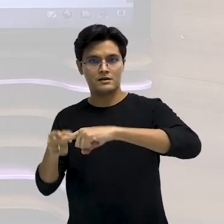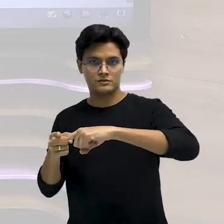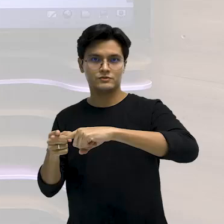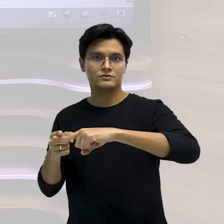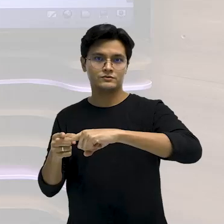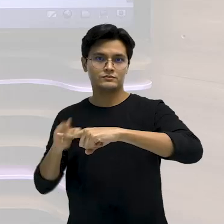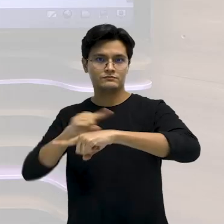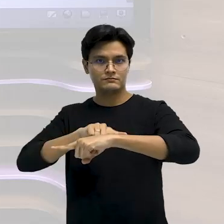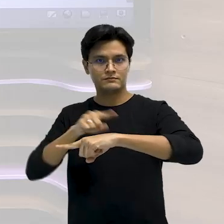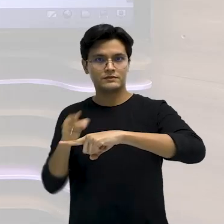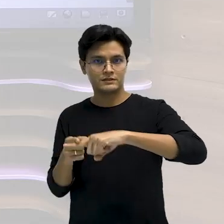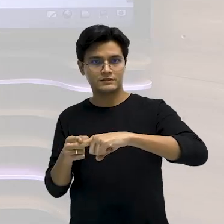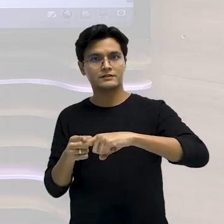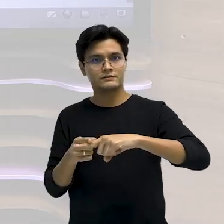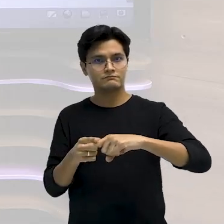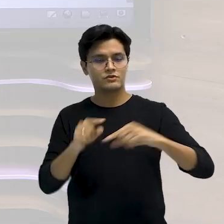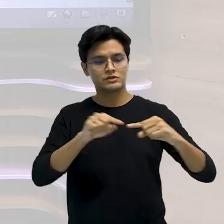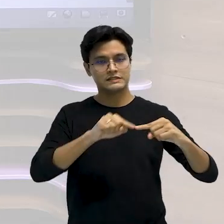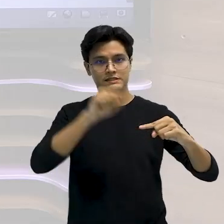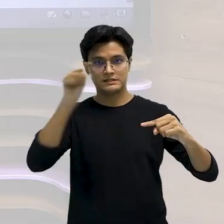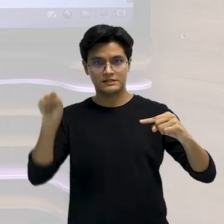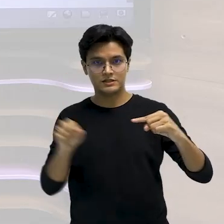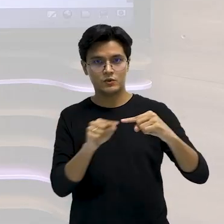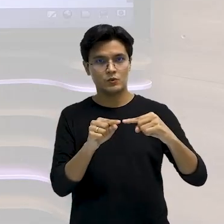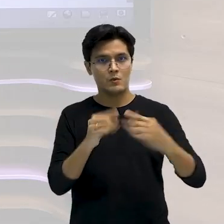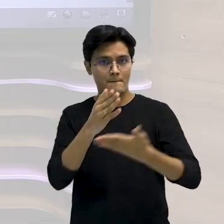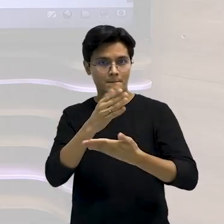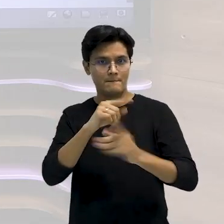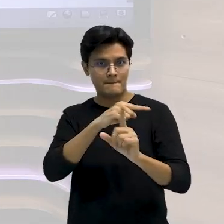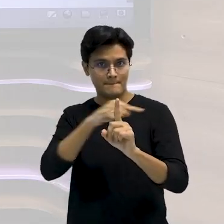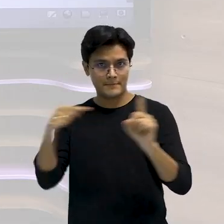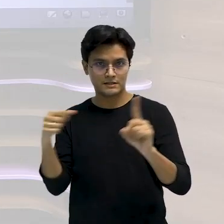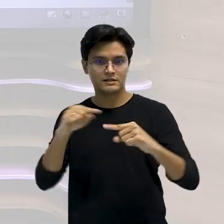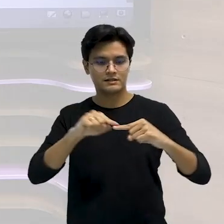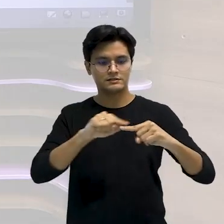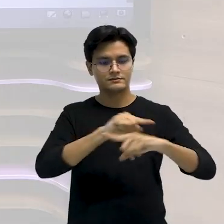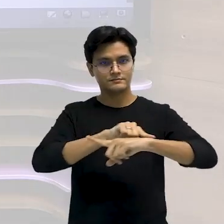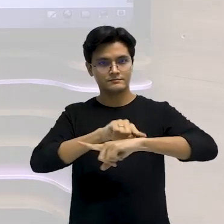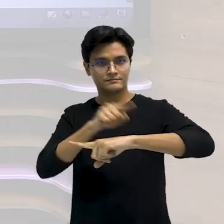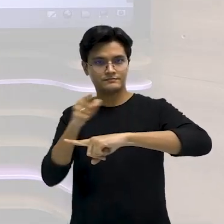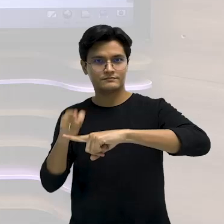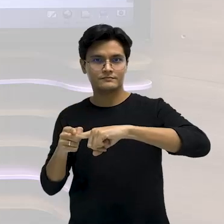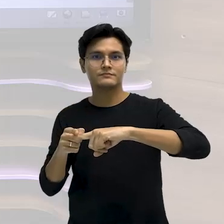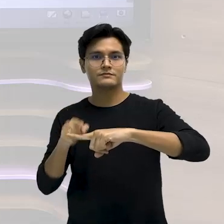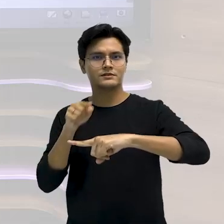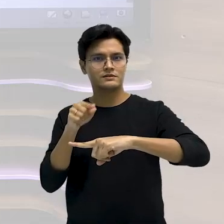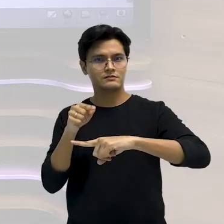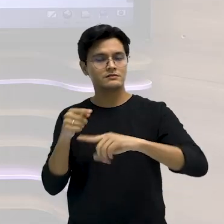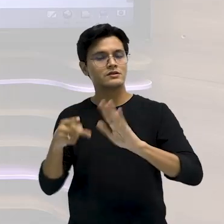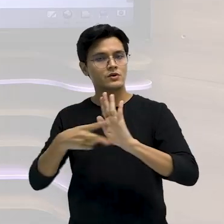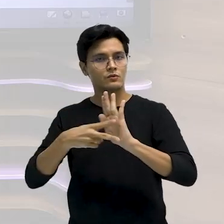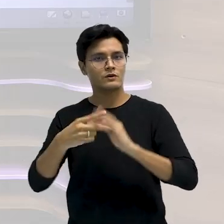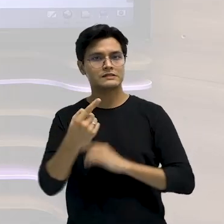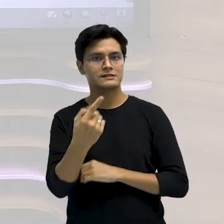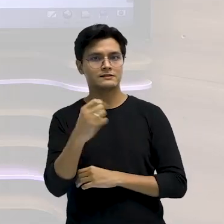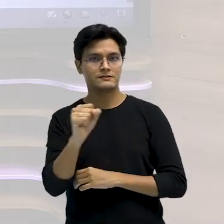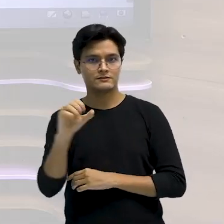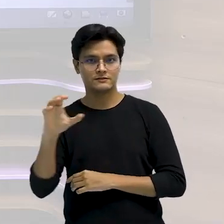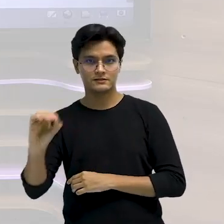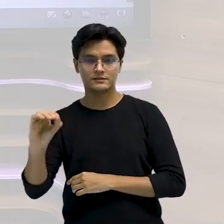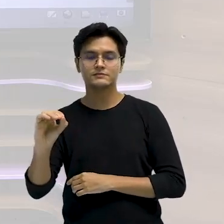Ou seja, a metade de uma circunferência ou de um círculo, eu tenho 180 graus, ok?